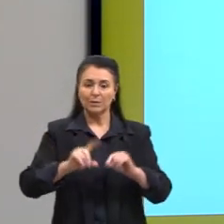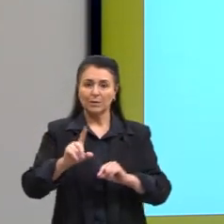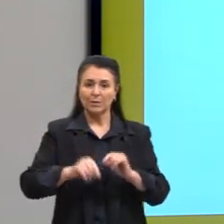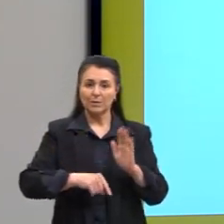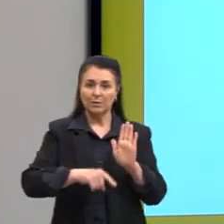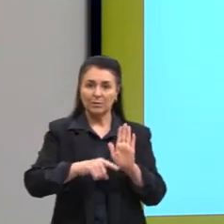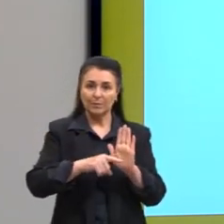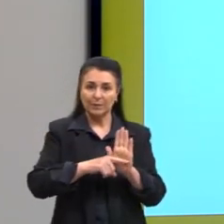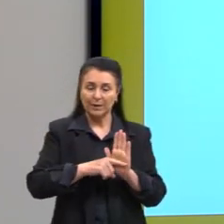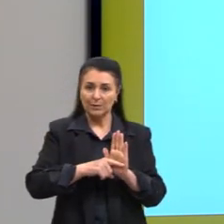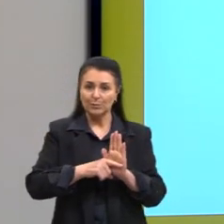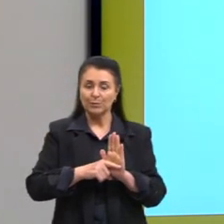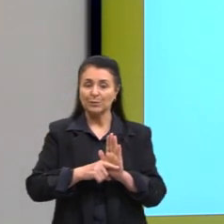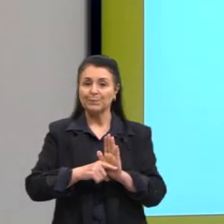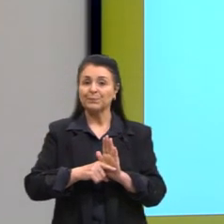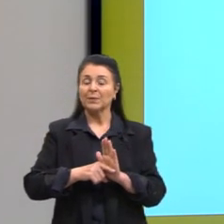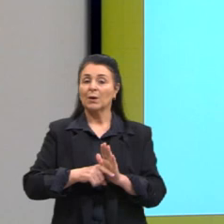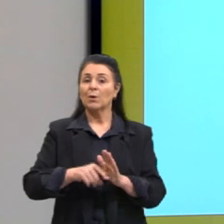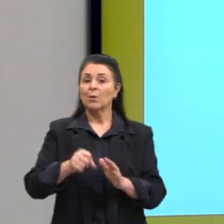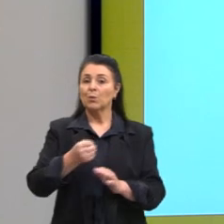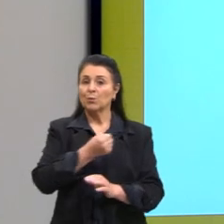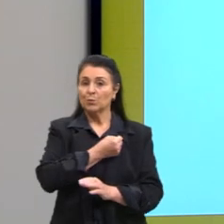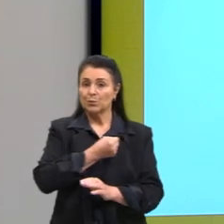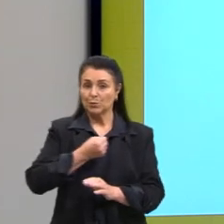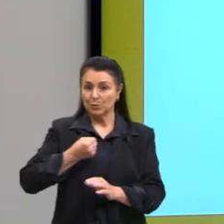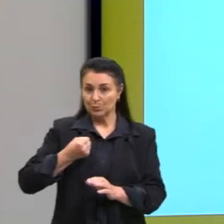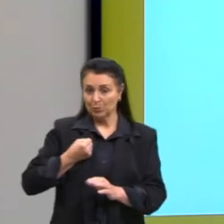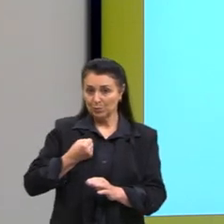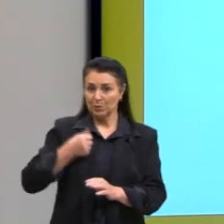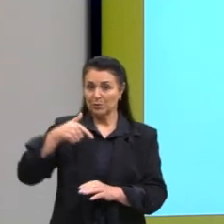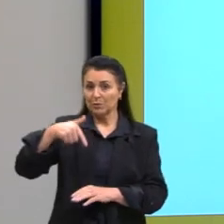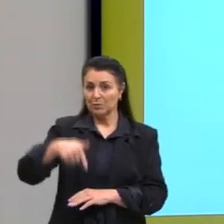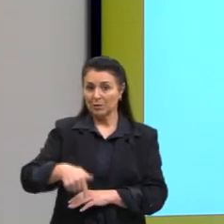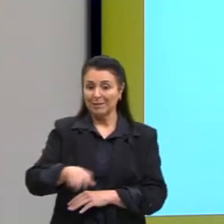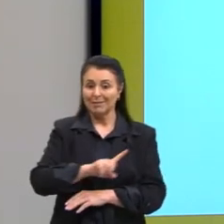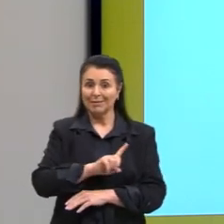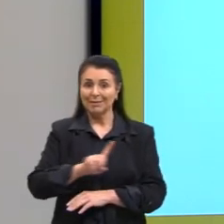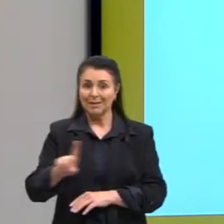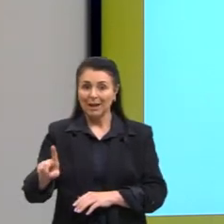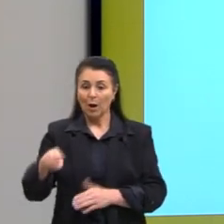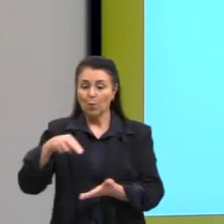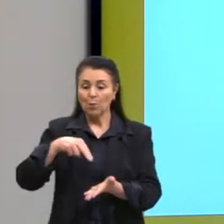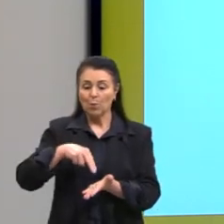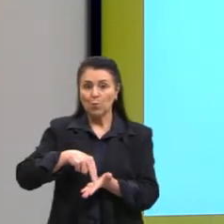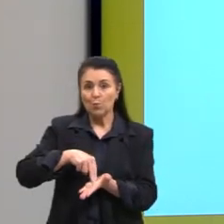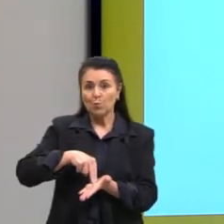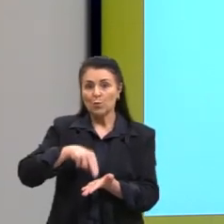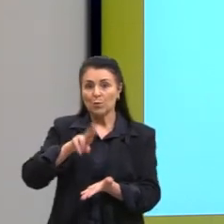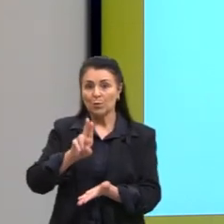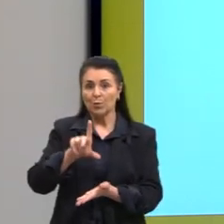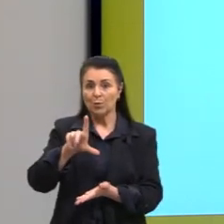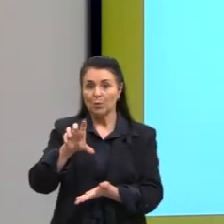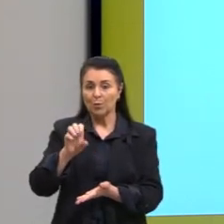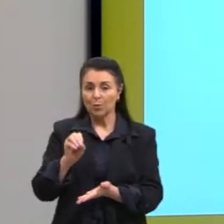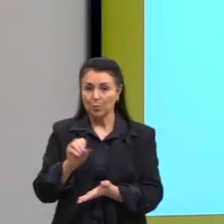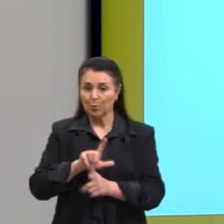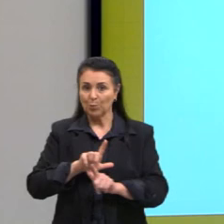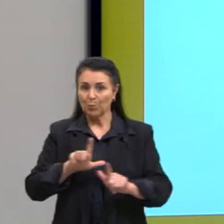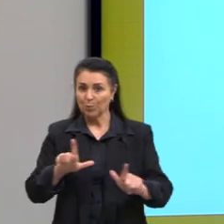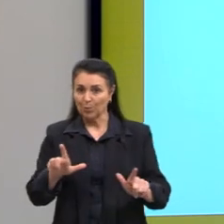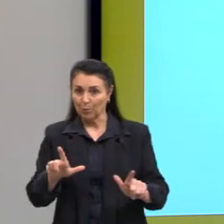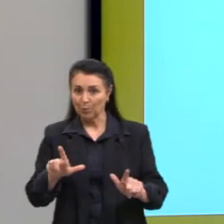conjunto dos números racionais negativos e não nulos. O não nulos aqui significa que o zero não está incluso,